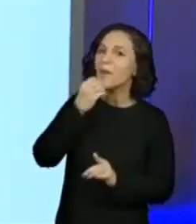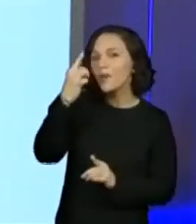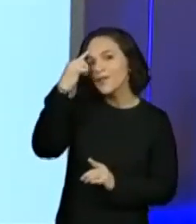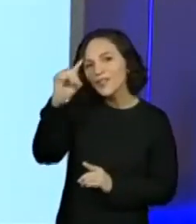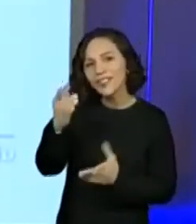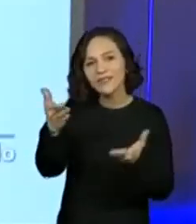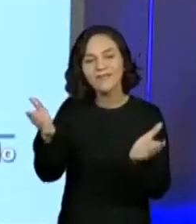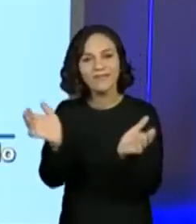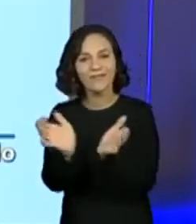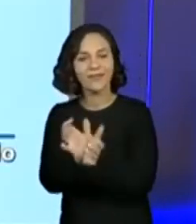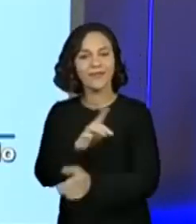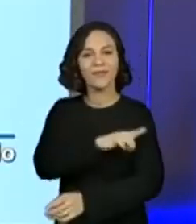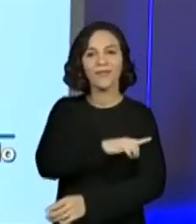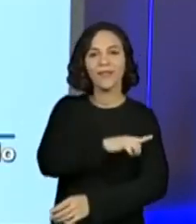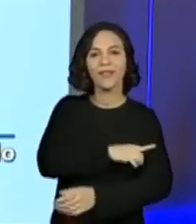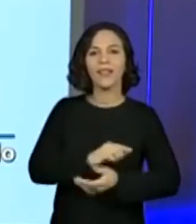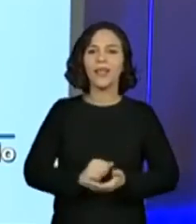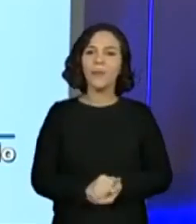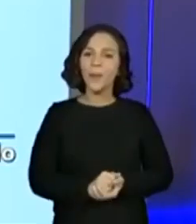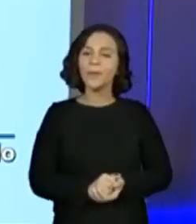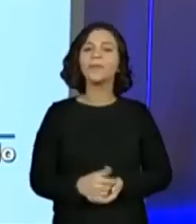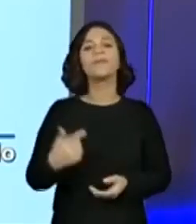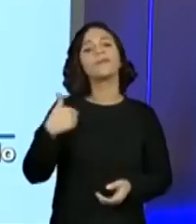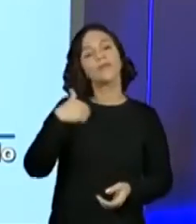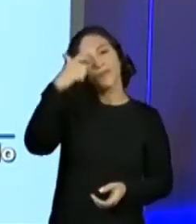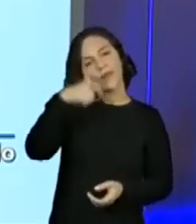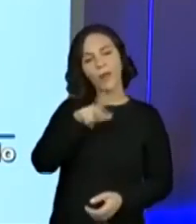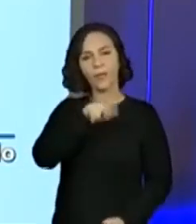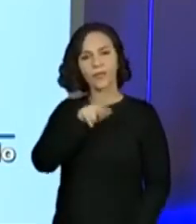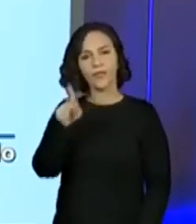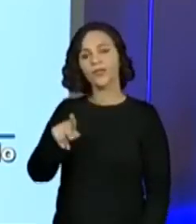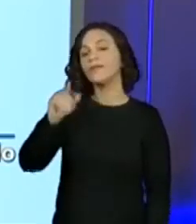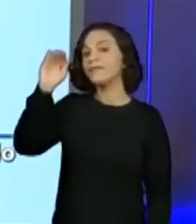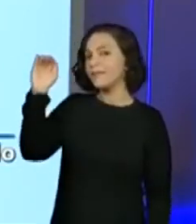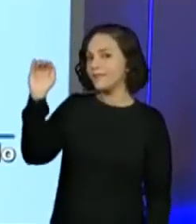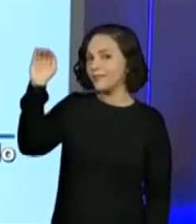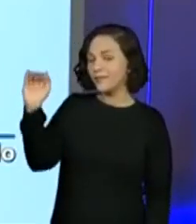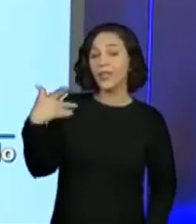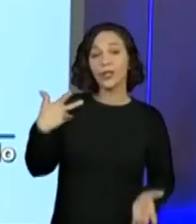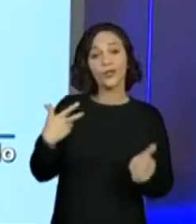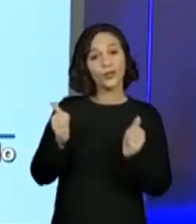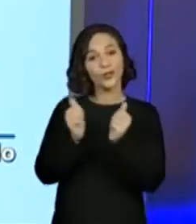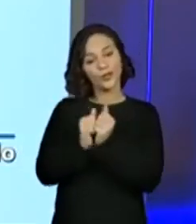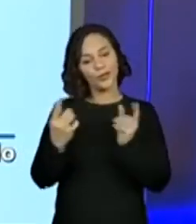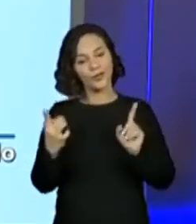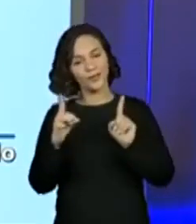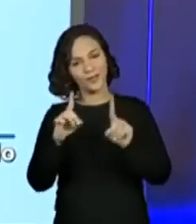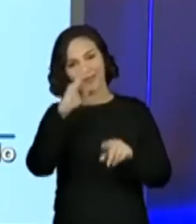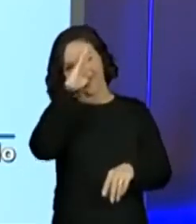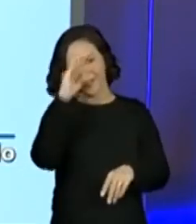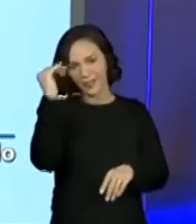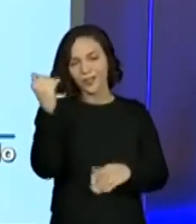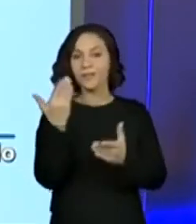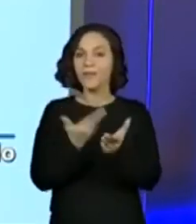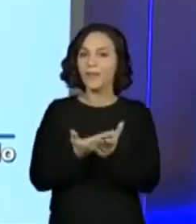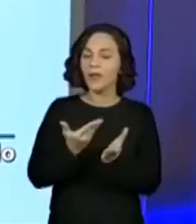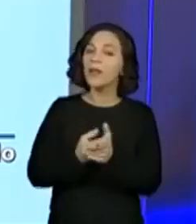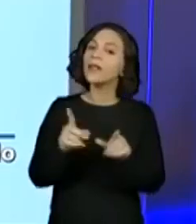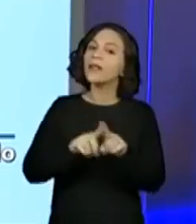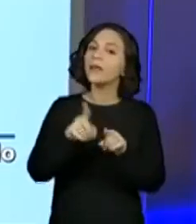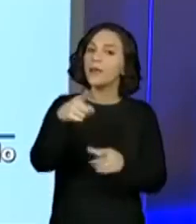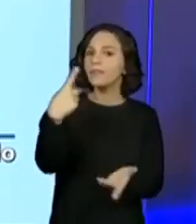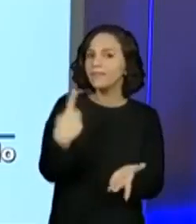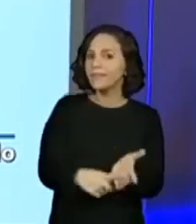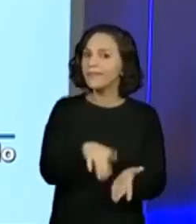galerinha do primeiro ano! Tudo bom com vocês? Eu sou a professora Joyce, vim aqui participar da aula da professora Regiane. Contamos também com a